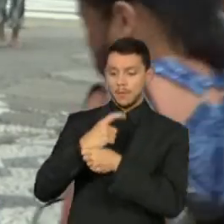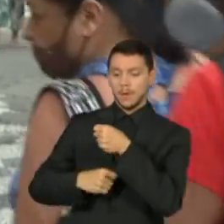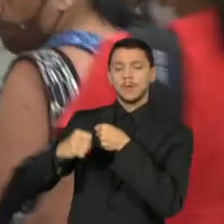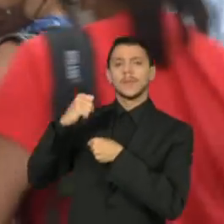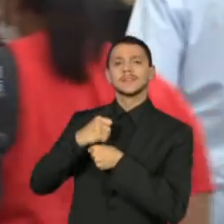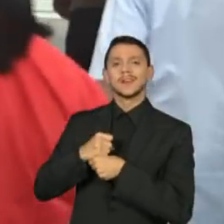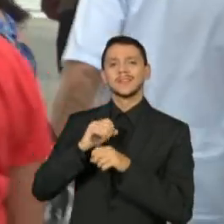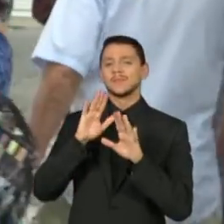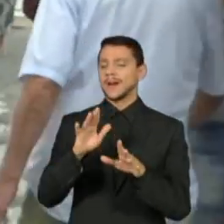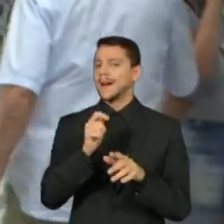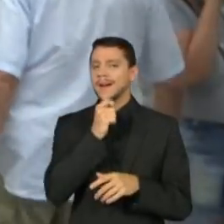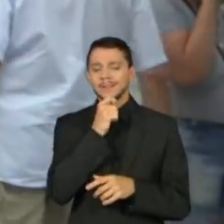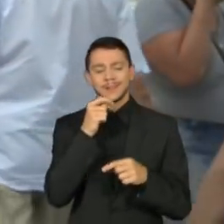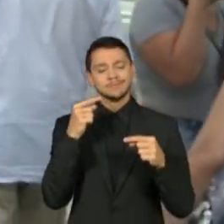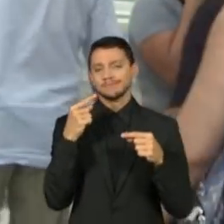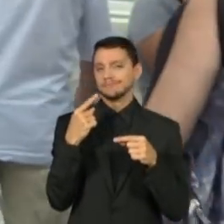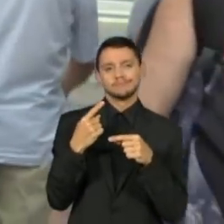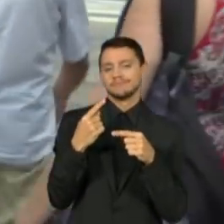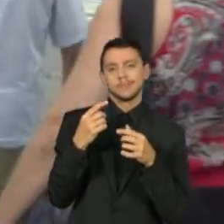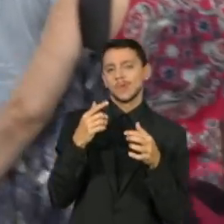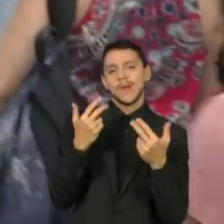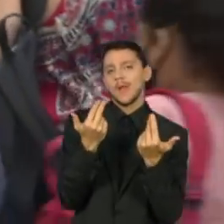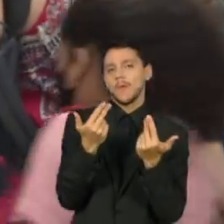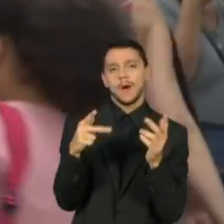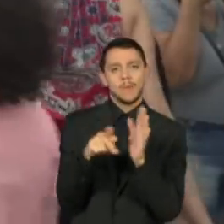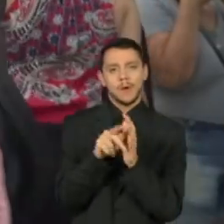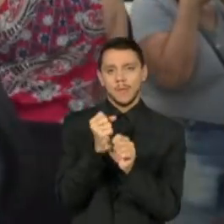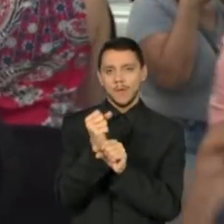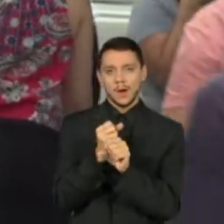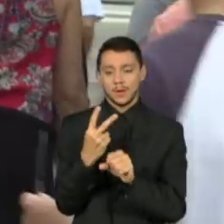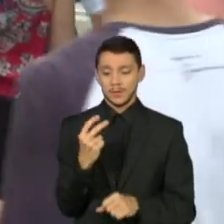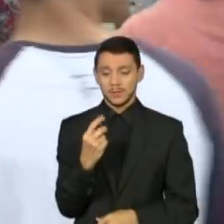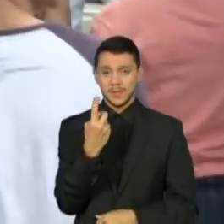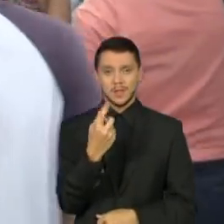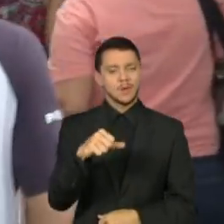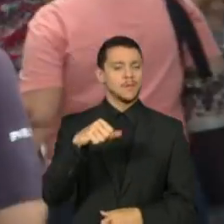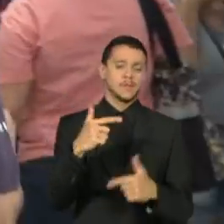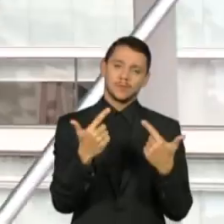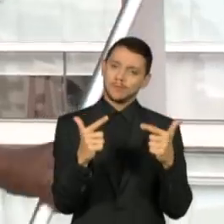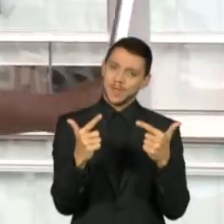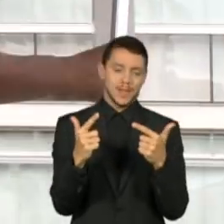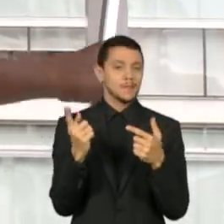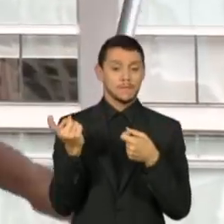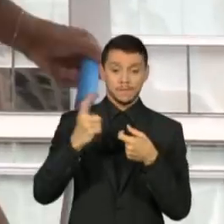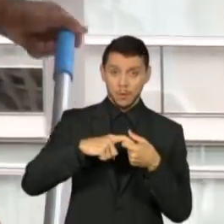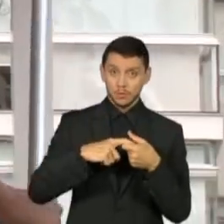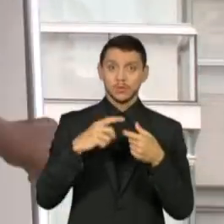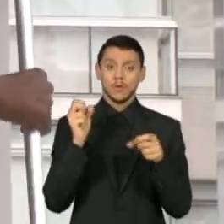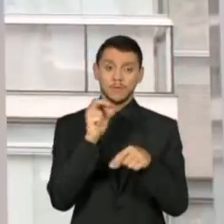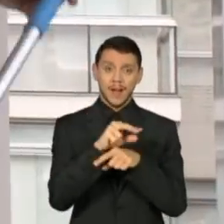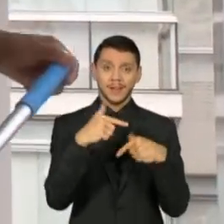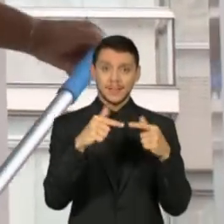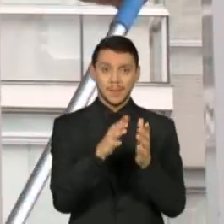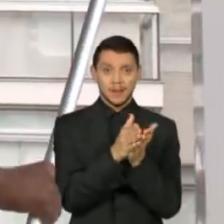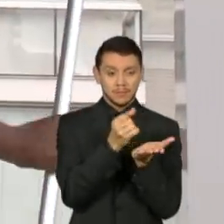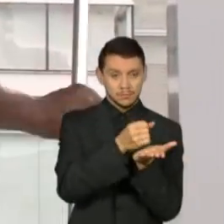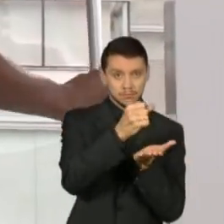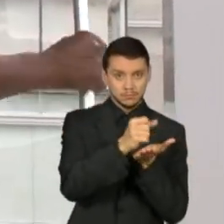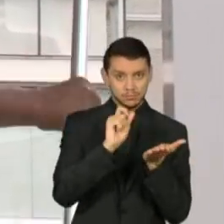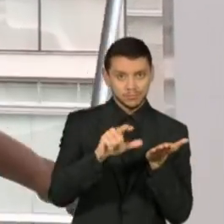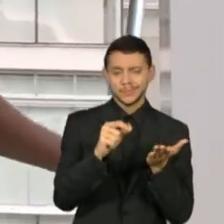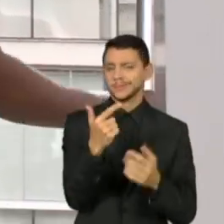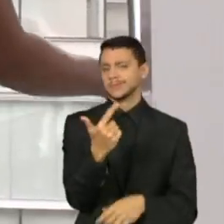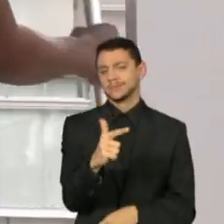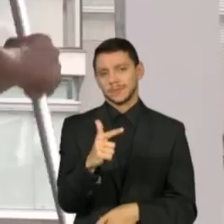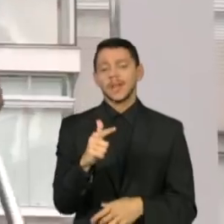longe do patamar de 2019 e não houve uma retomada de empregos com carteira assinada. O Instituto pede aprovação de projetos que